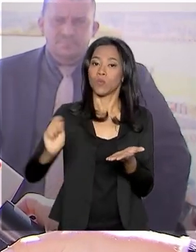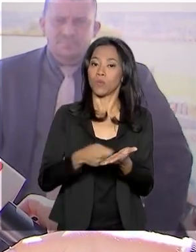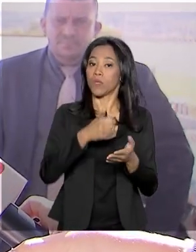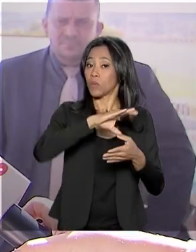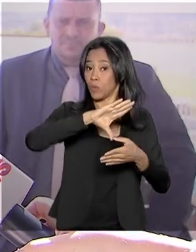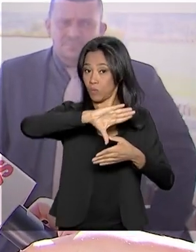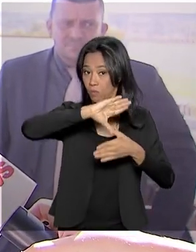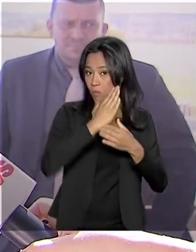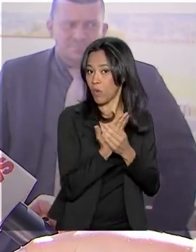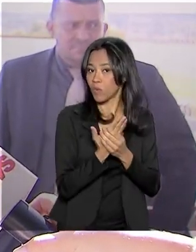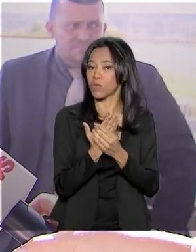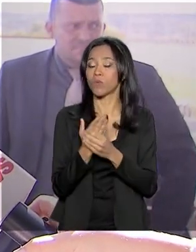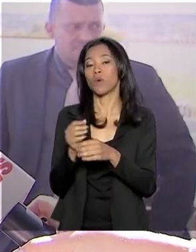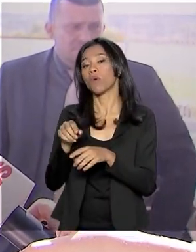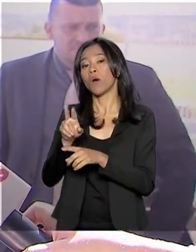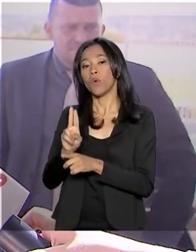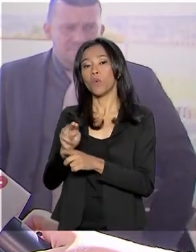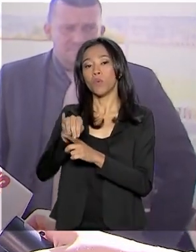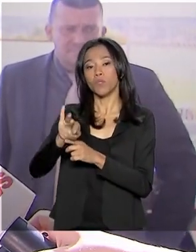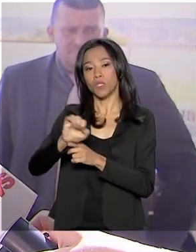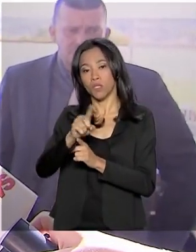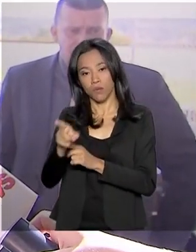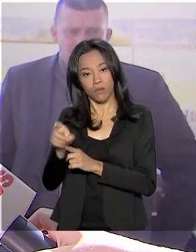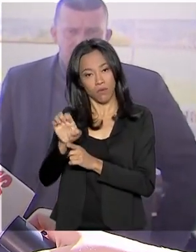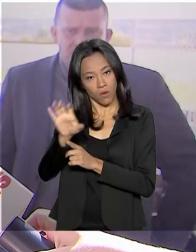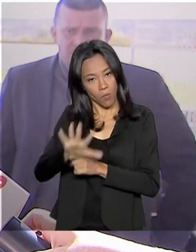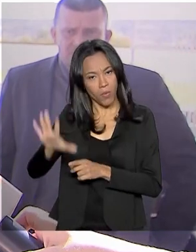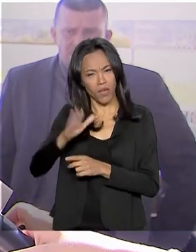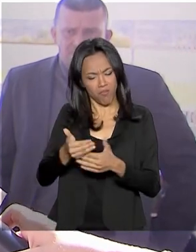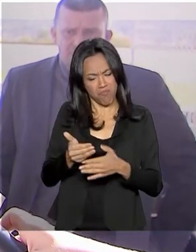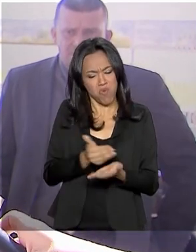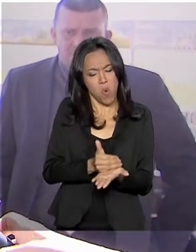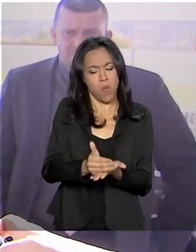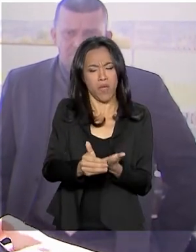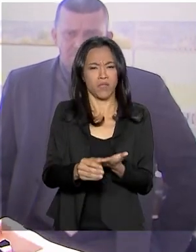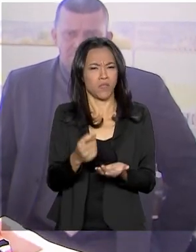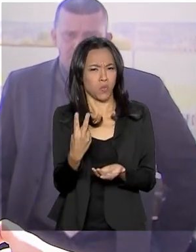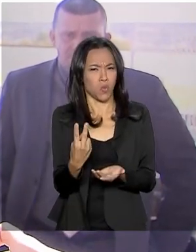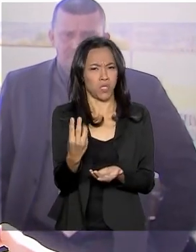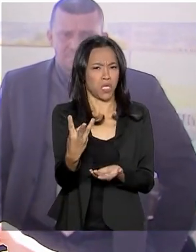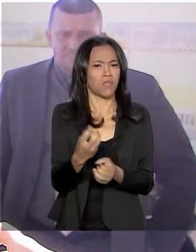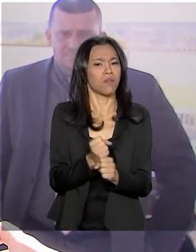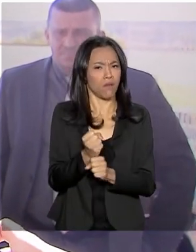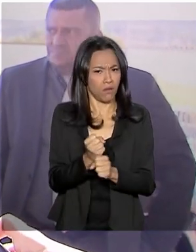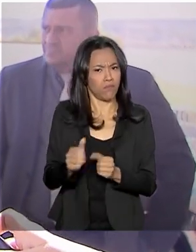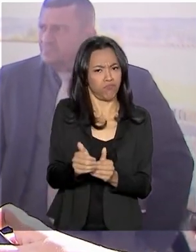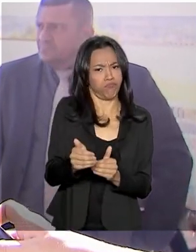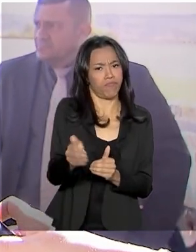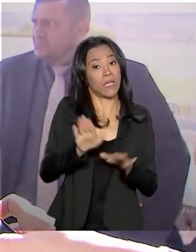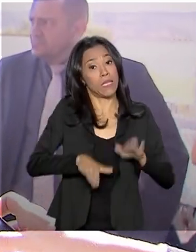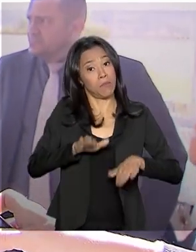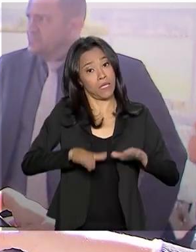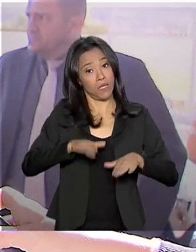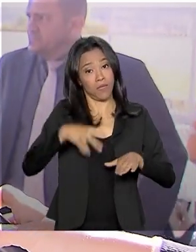possíveis. Entra em vigor daqui a uns dois anos, ou três, né? Depende dos parlamentos. Vamos ver se o nosso aqui,